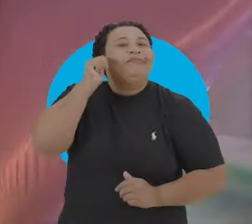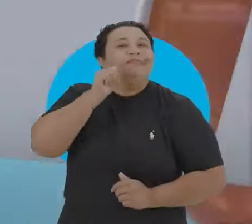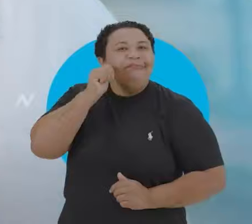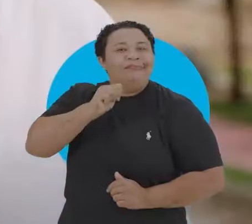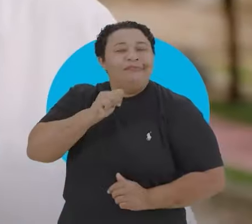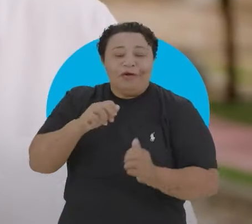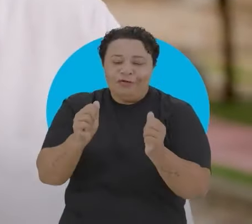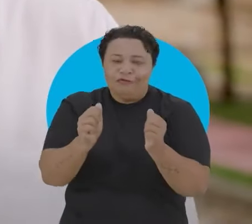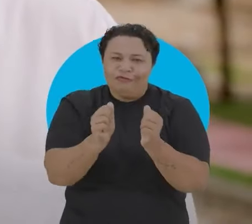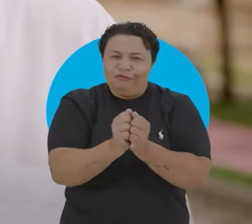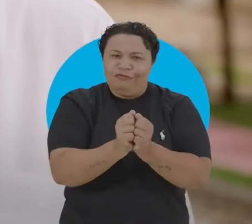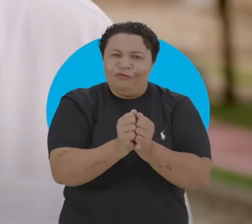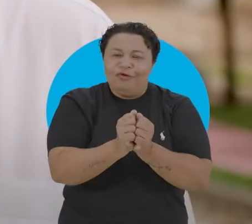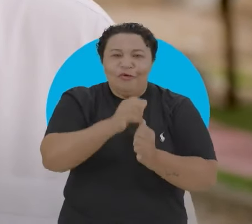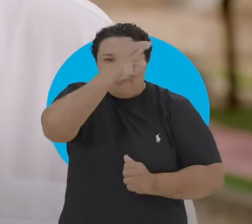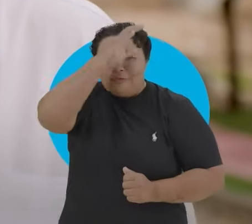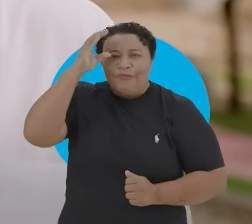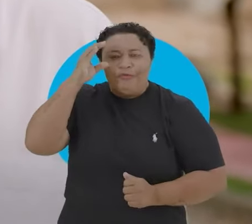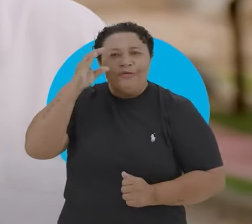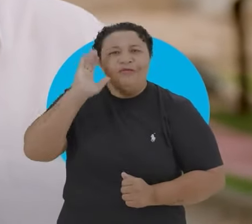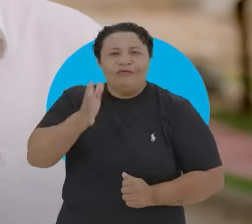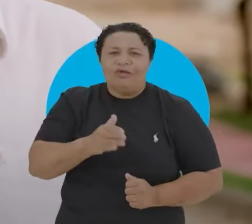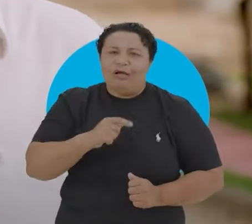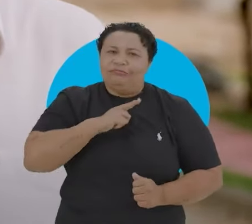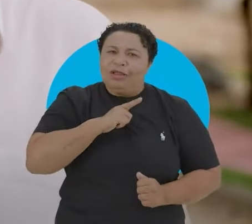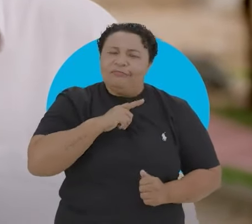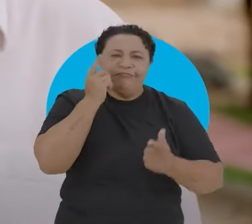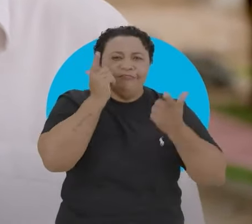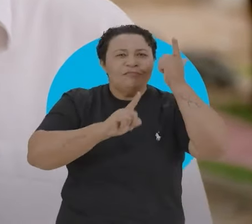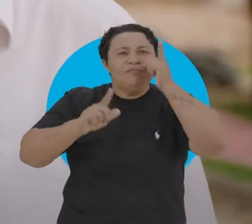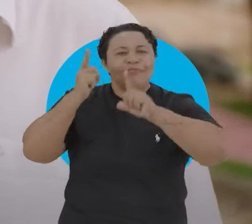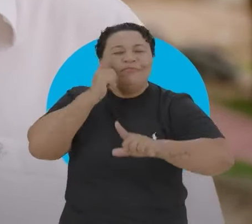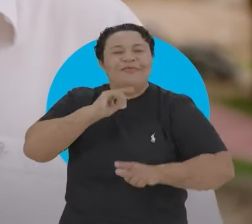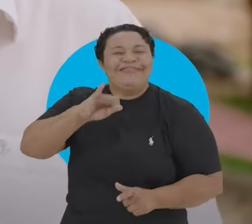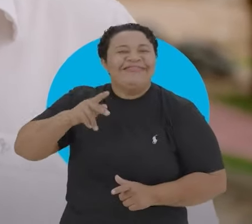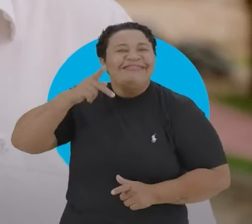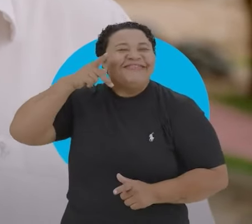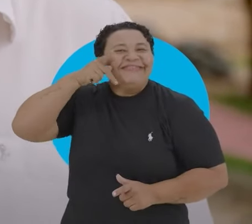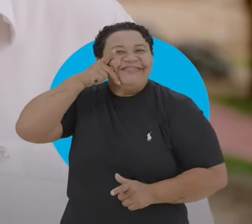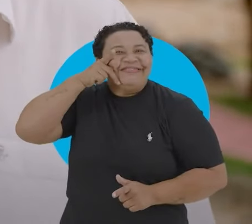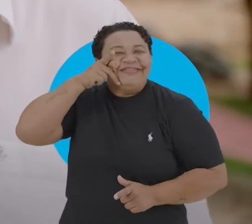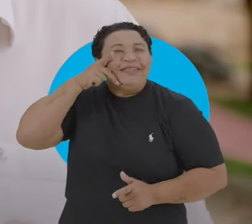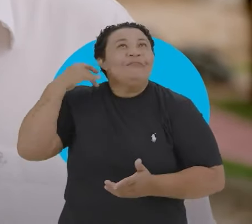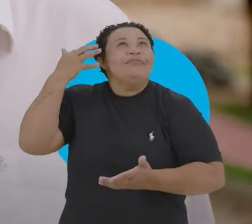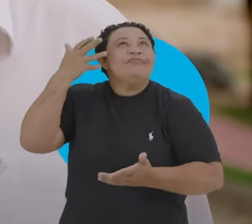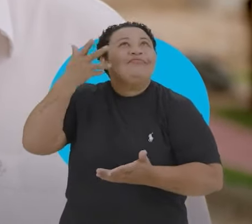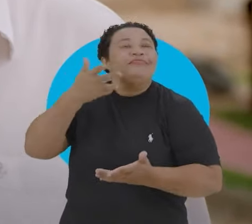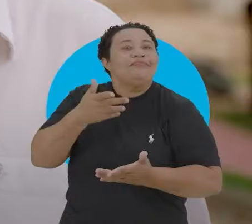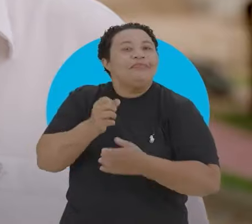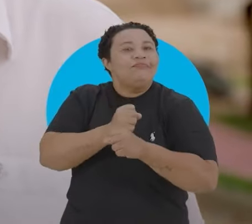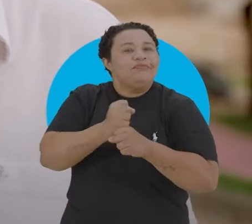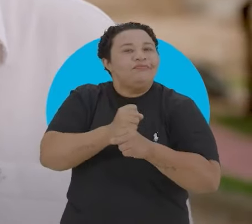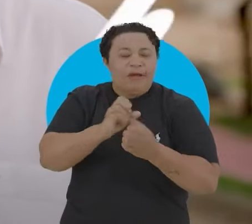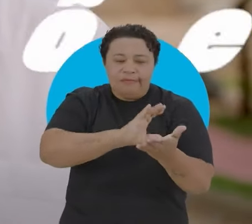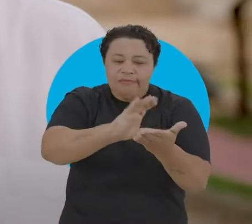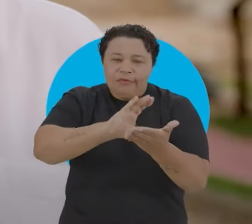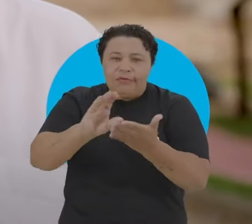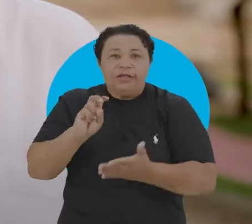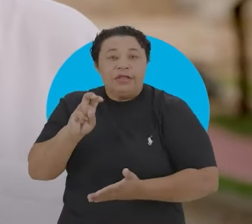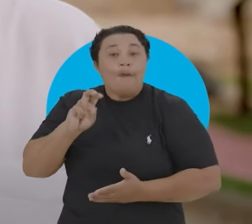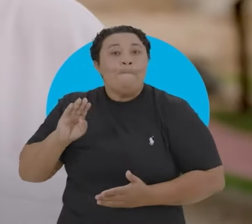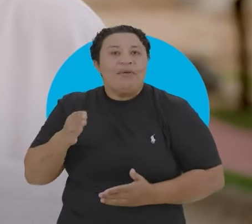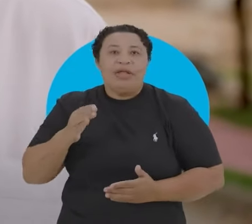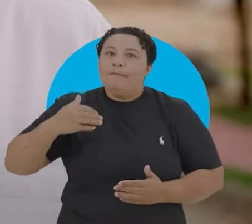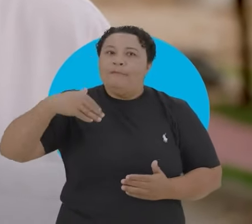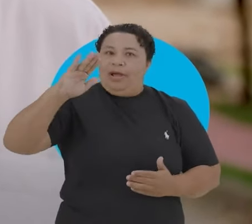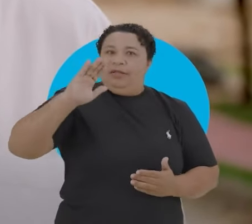Mulher Junto com Cícero Estamos trazendo grandes conquistas para João Pessoa Nos últimos anos Investimos mais